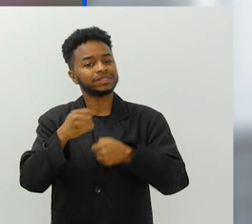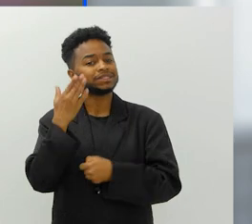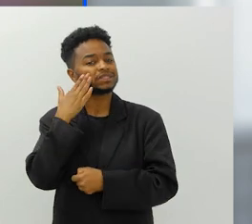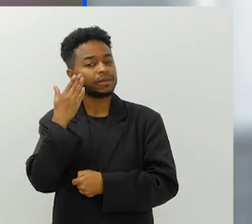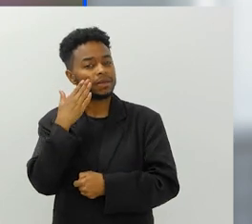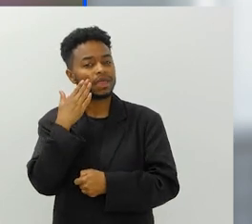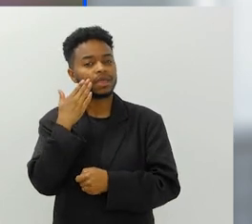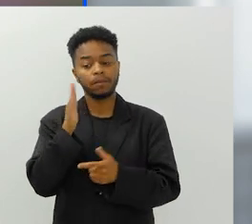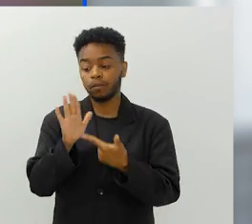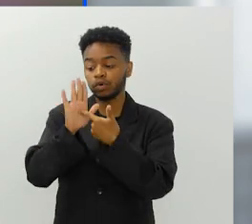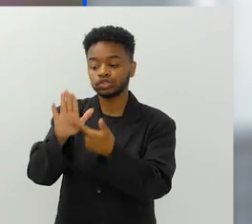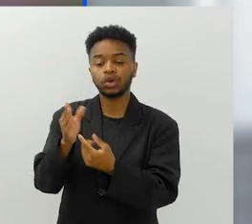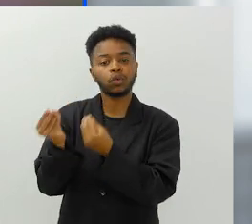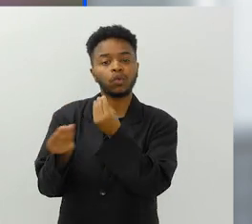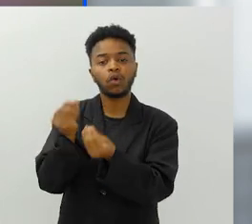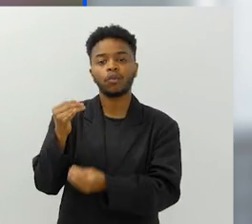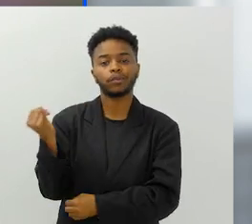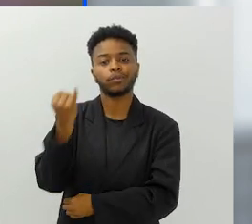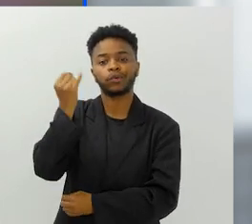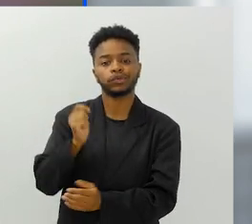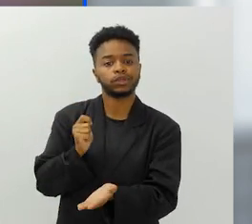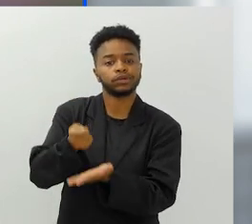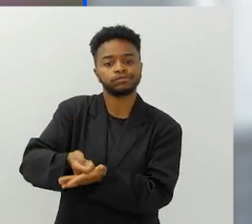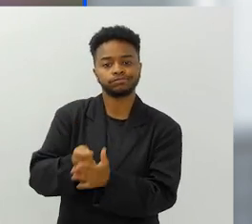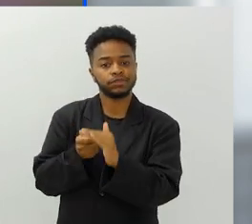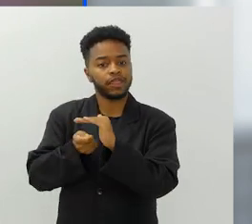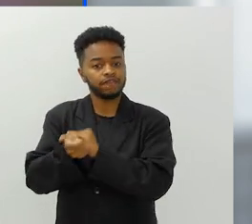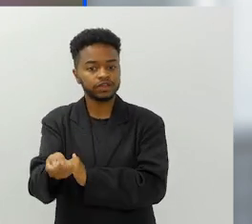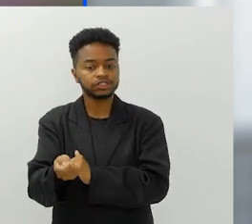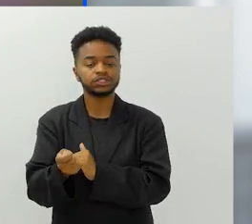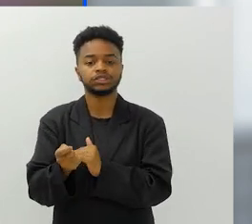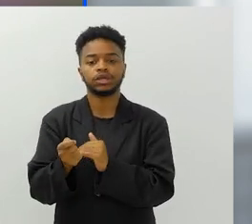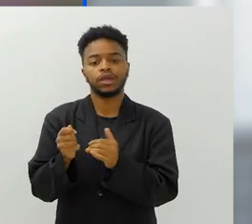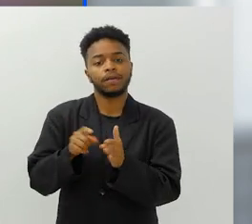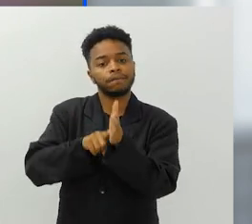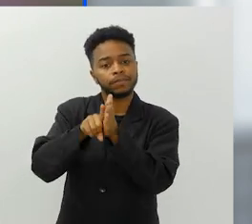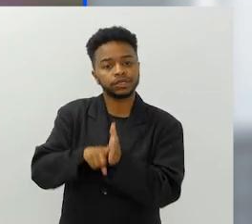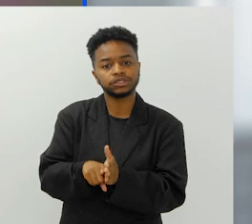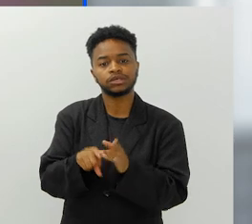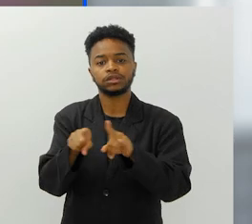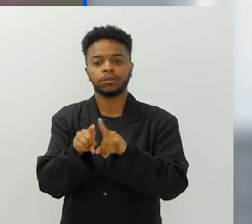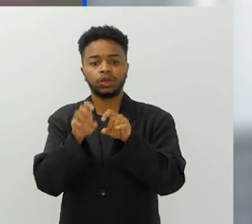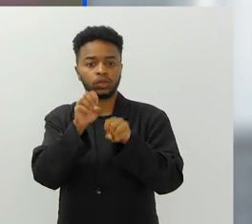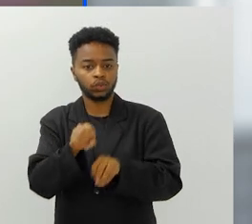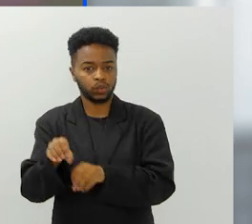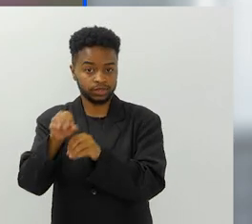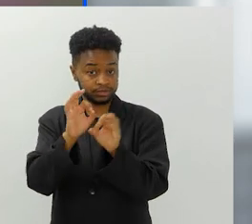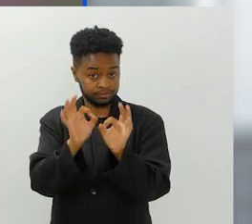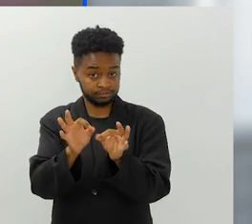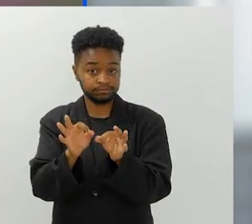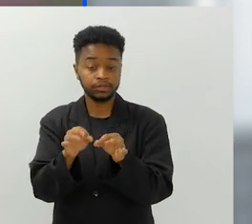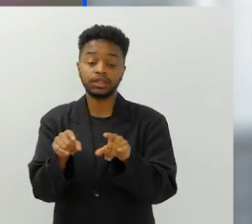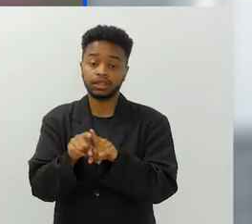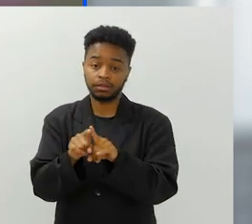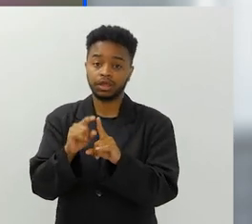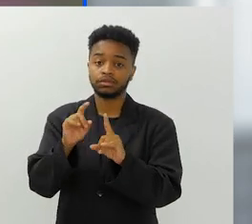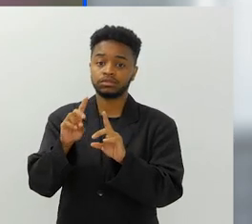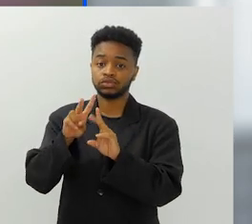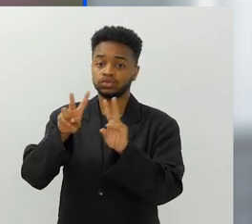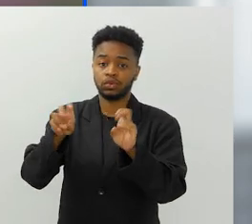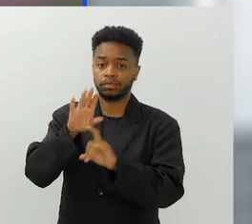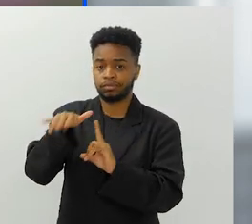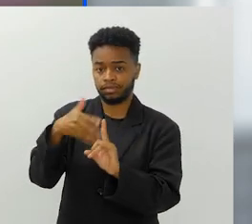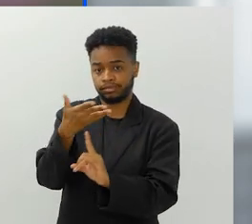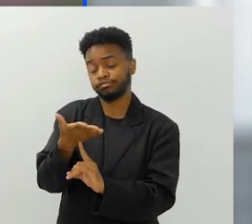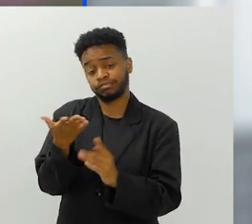saber convencê-los da importância deles investirem em pesquisa, em educação, em